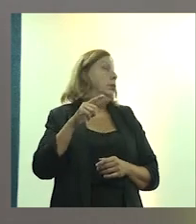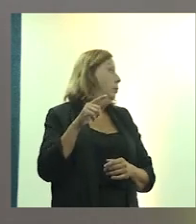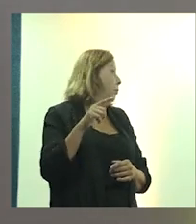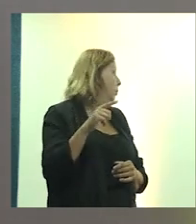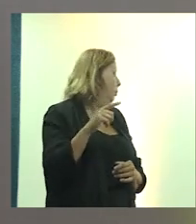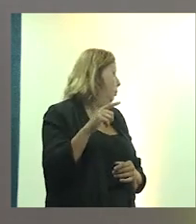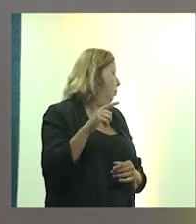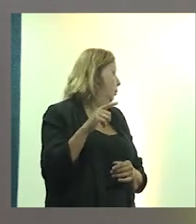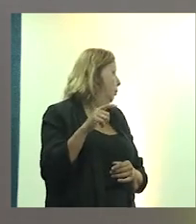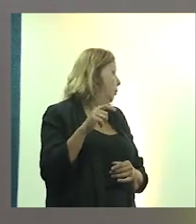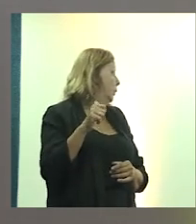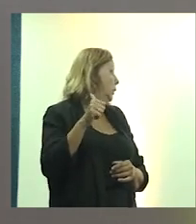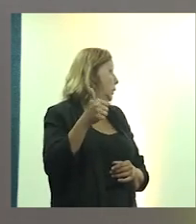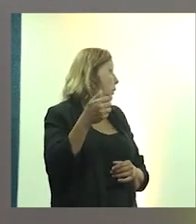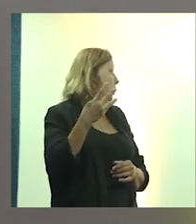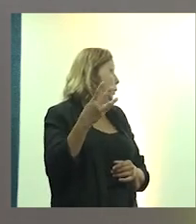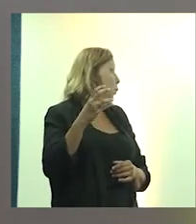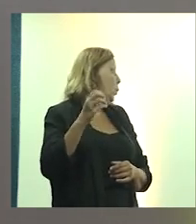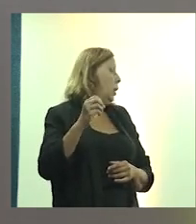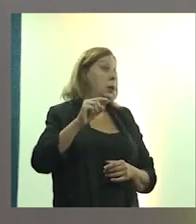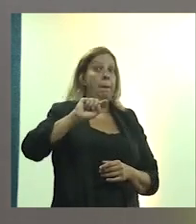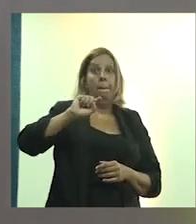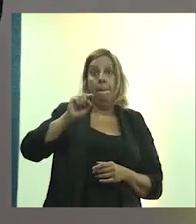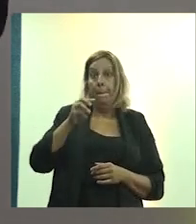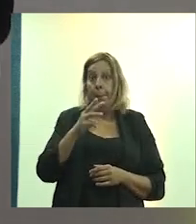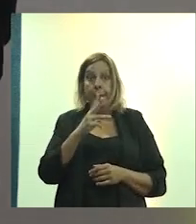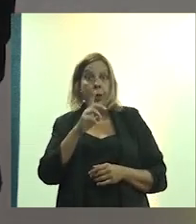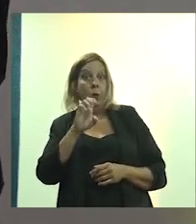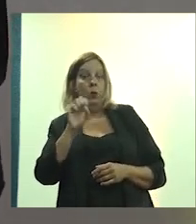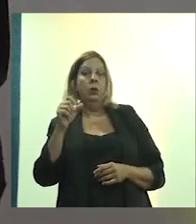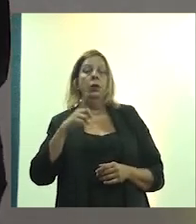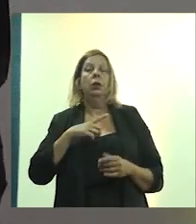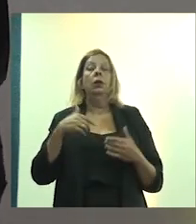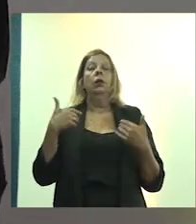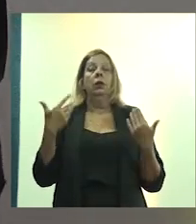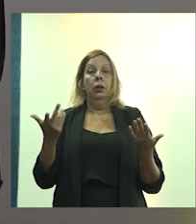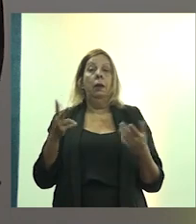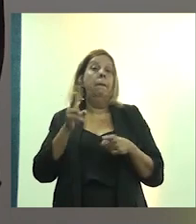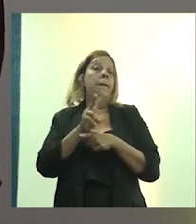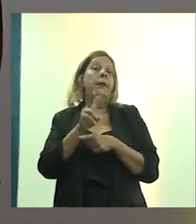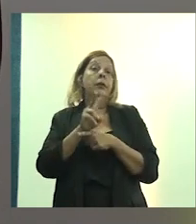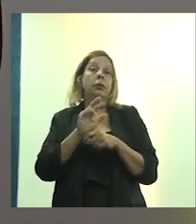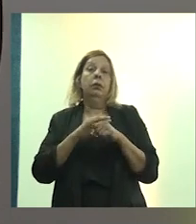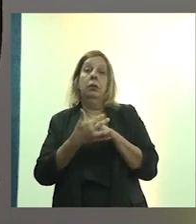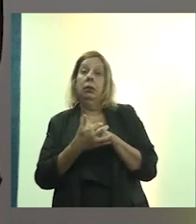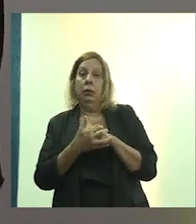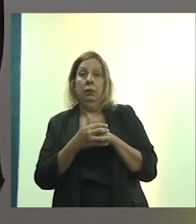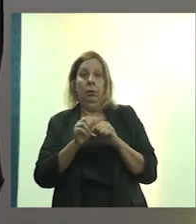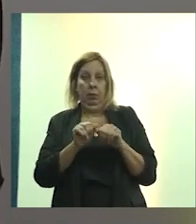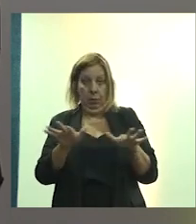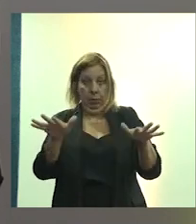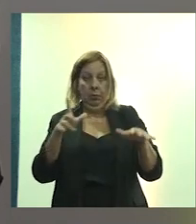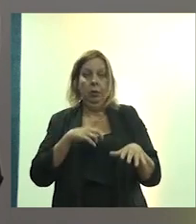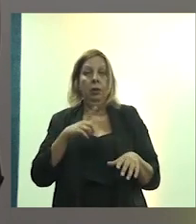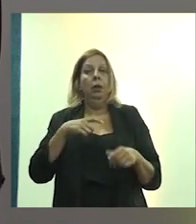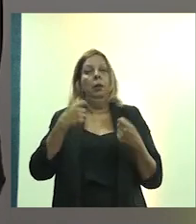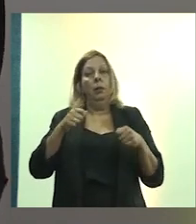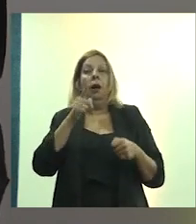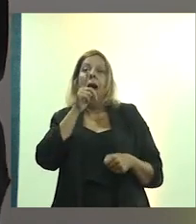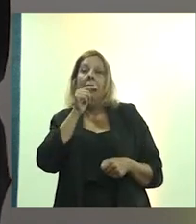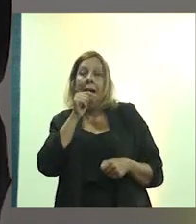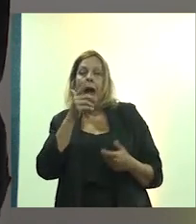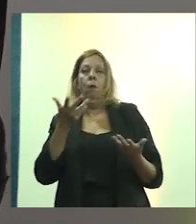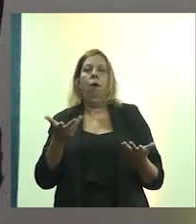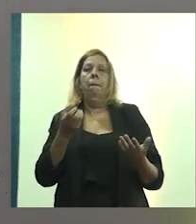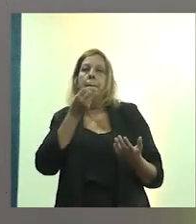simples, que nós já tivemos a oportunidade de passar na época da pandemia, que é acesso à água potável, saneamento adequado, lavar as mãos com sabão,